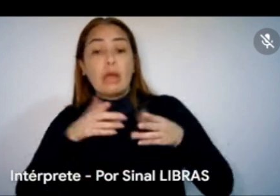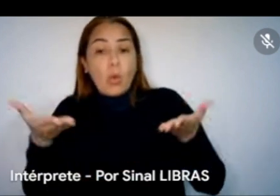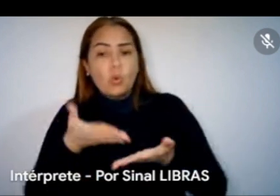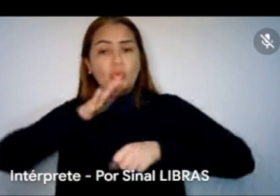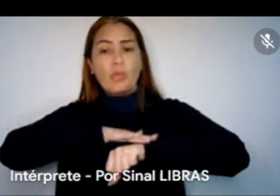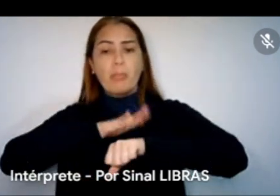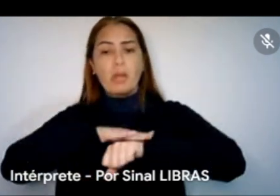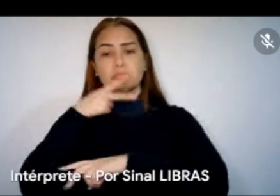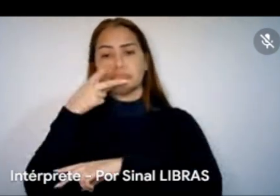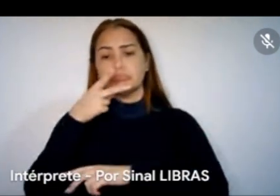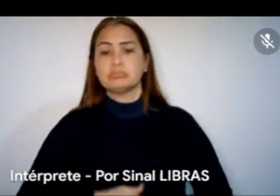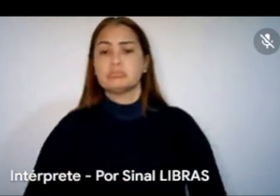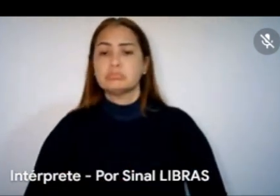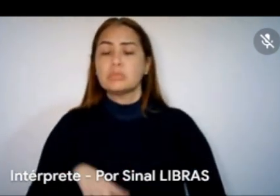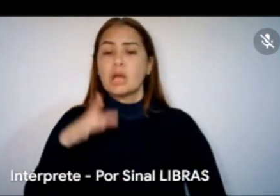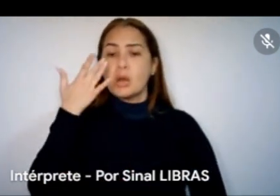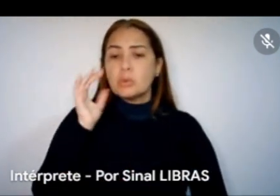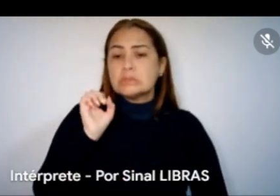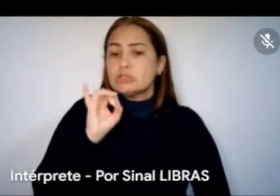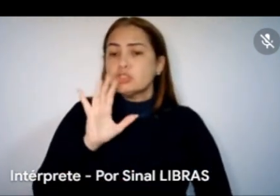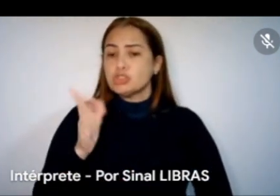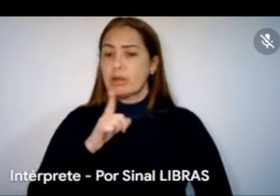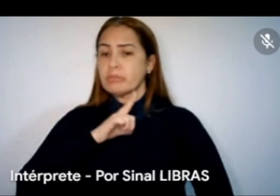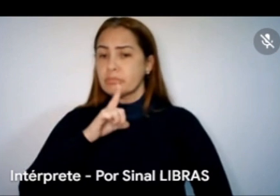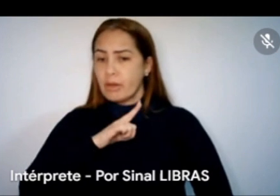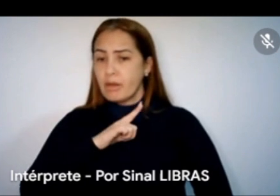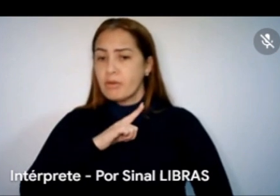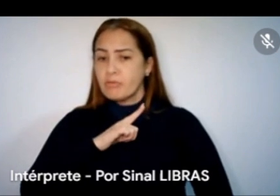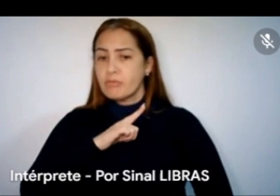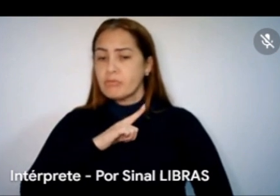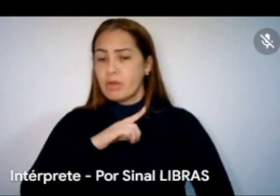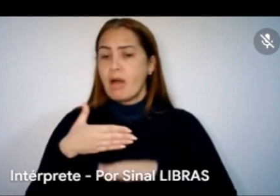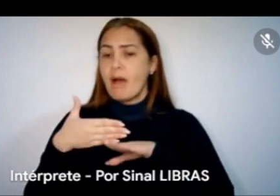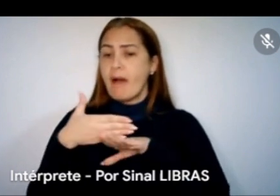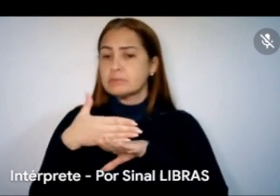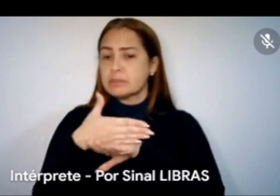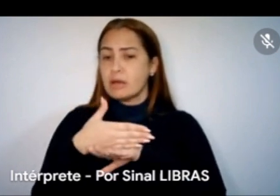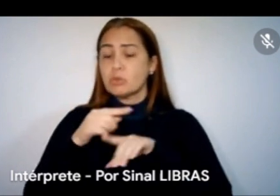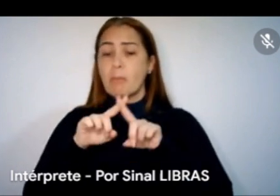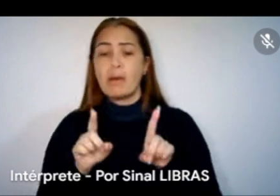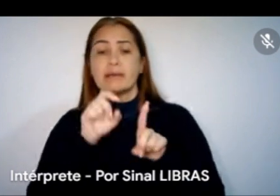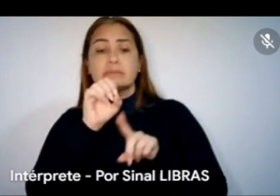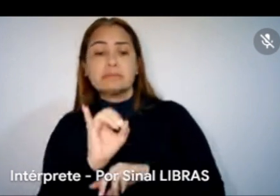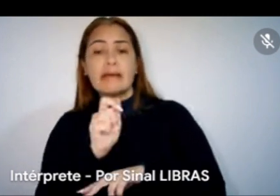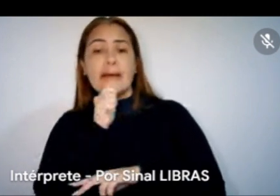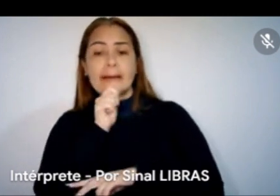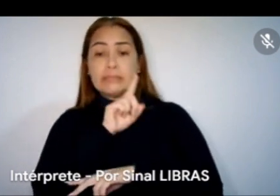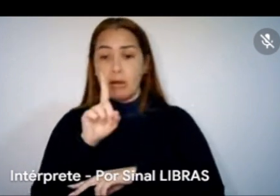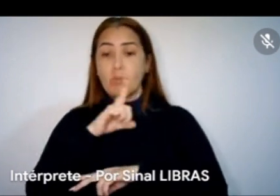Eu não sei se você já teve acesso, mas acho que se não, está lá disponível no Instagram da...